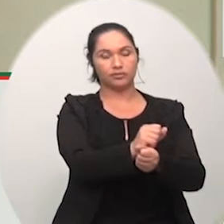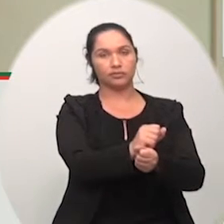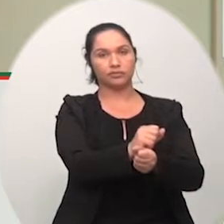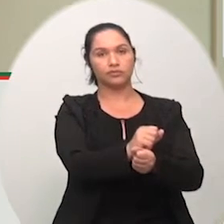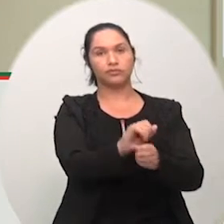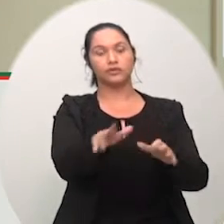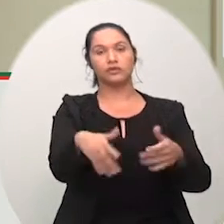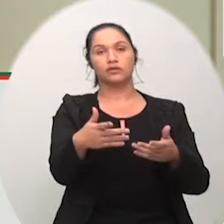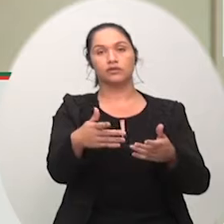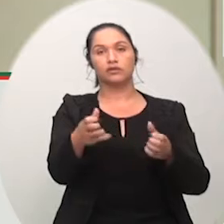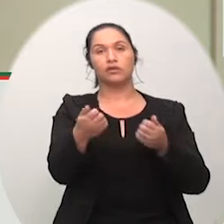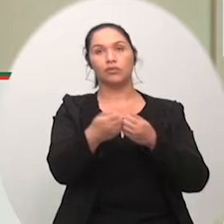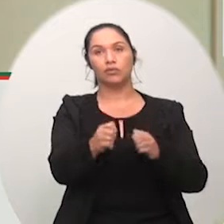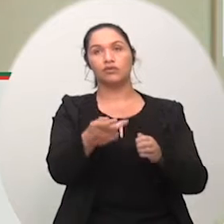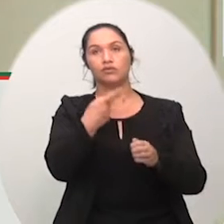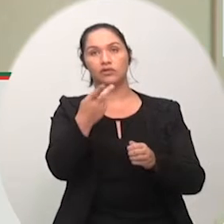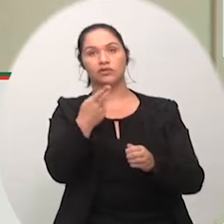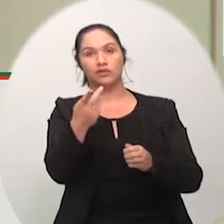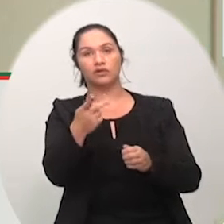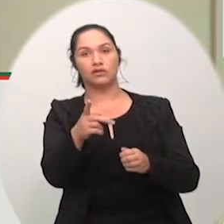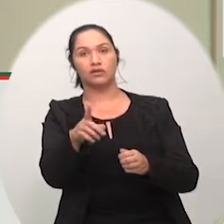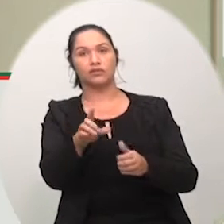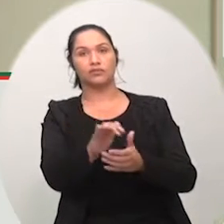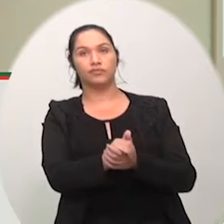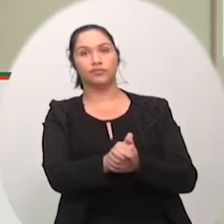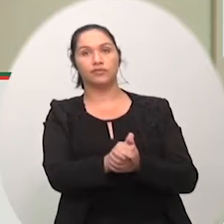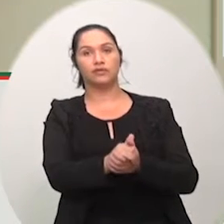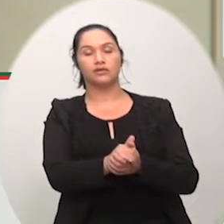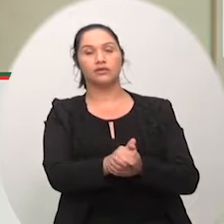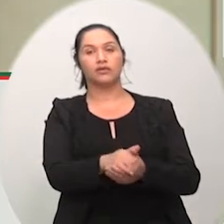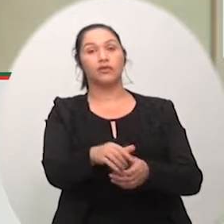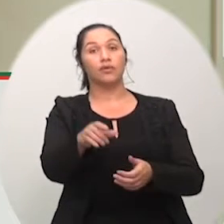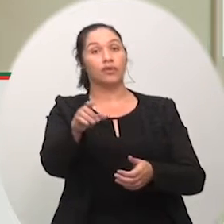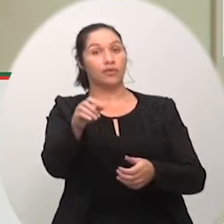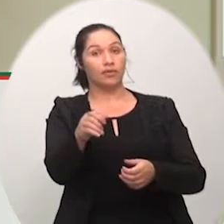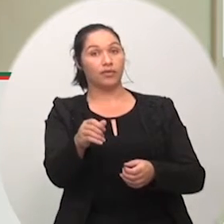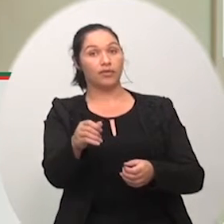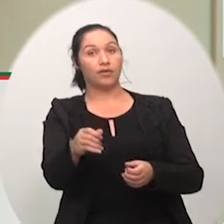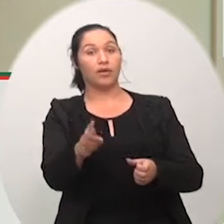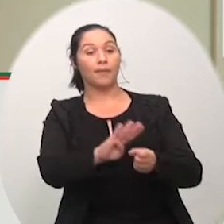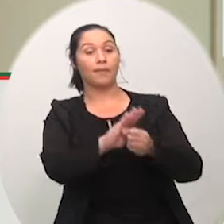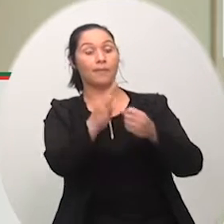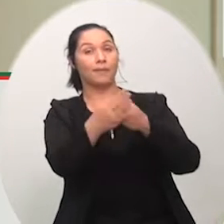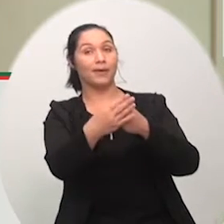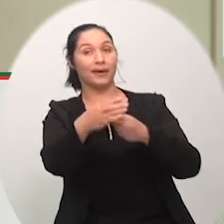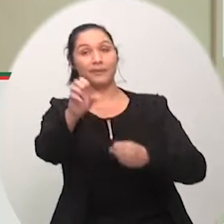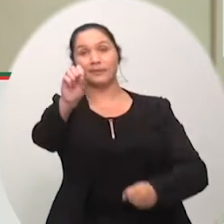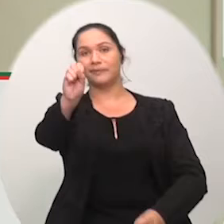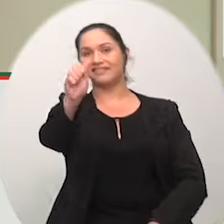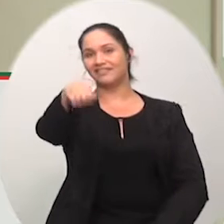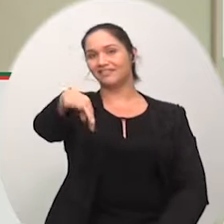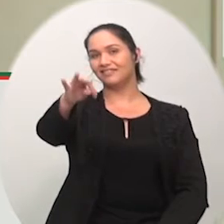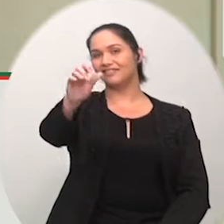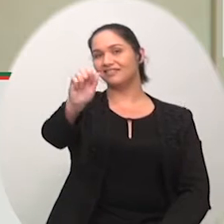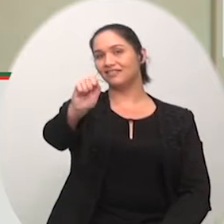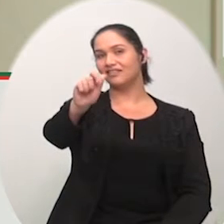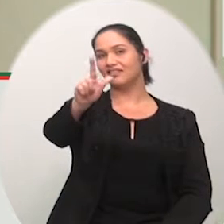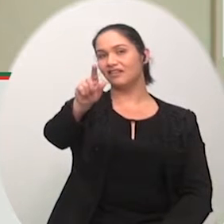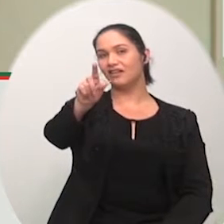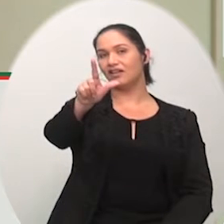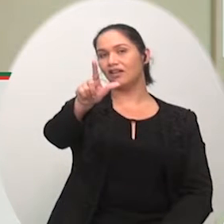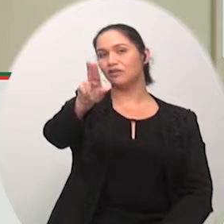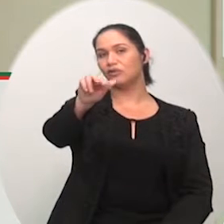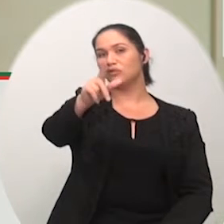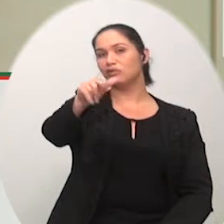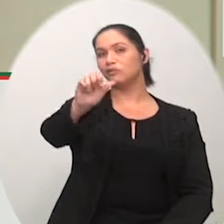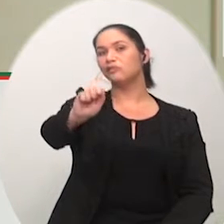o ônibus vai parar e vai dizer destino Santa Luzia e eu vou embarcar naquele ônibus além de a gente auxiliar aqui os